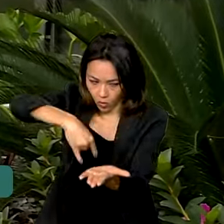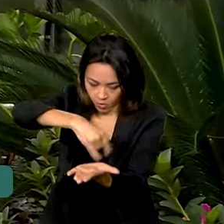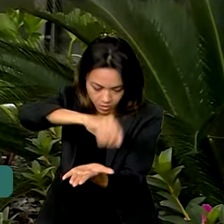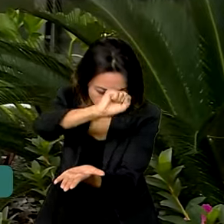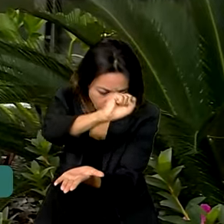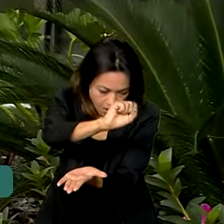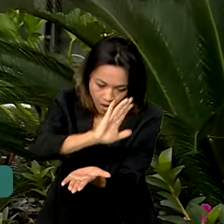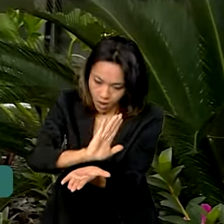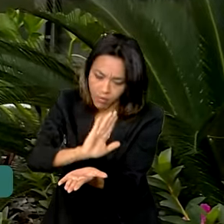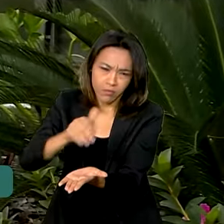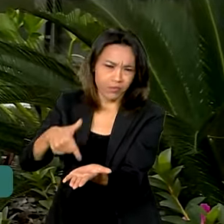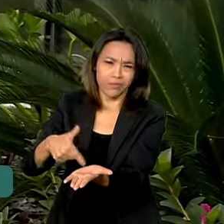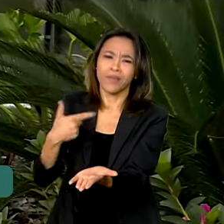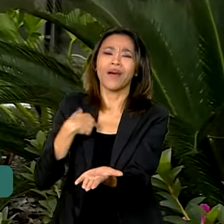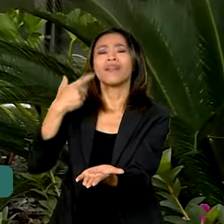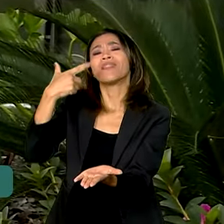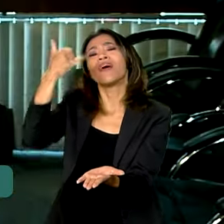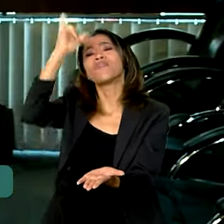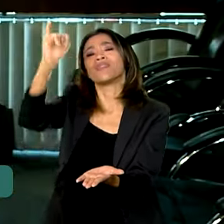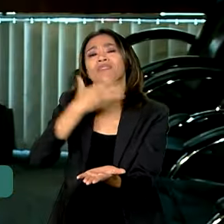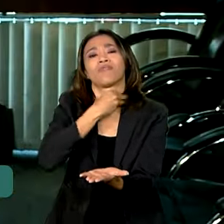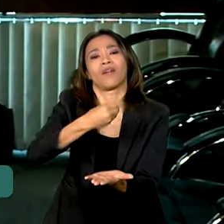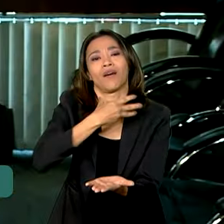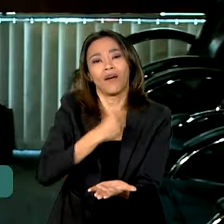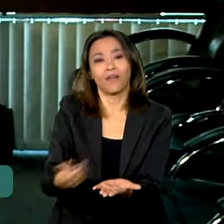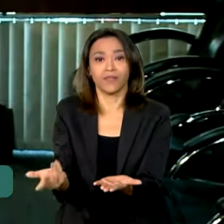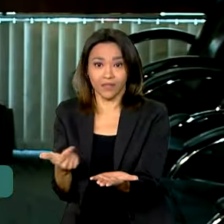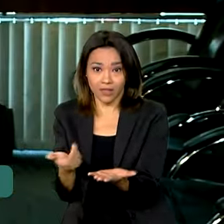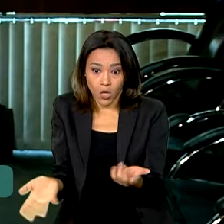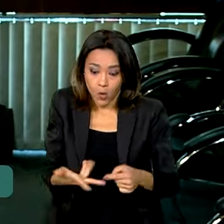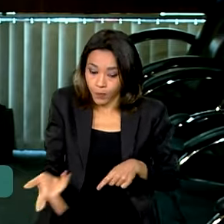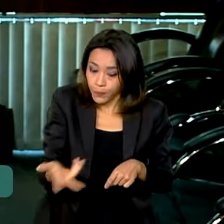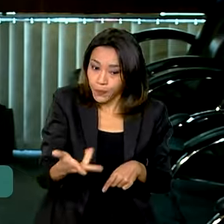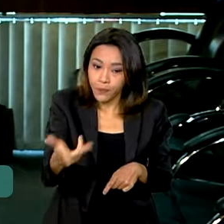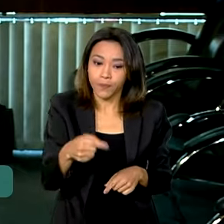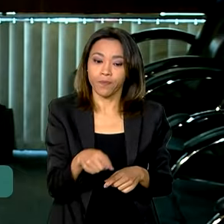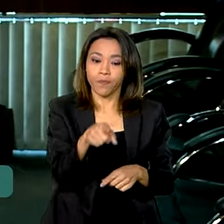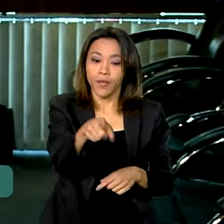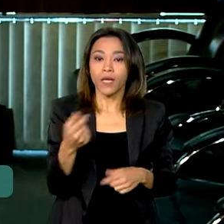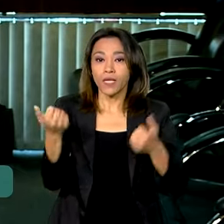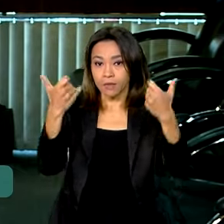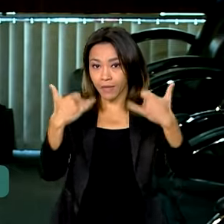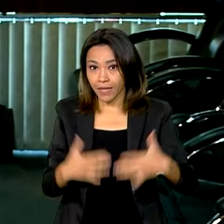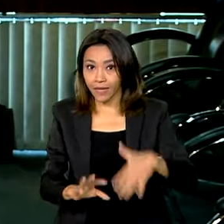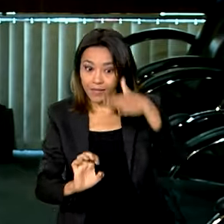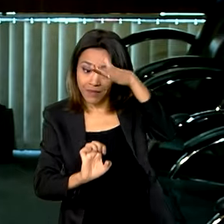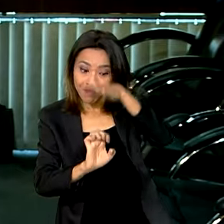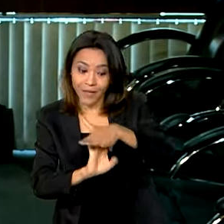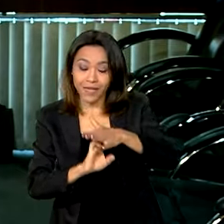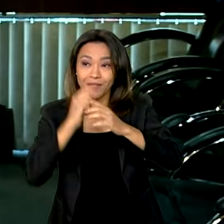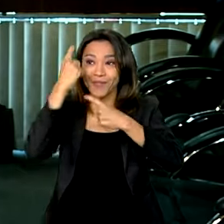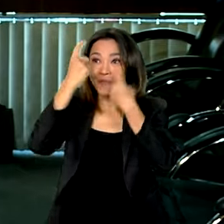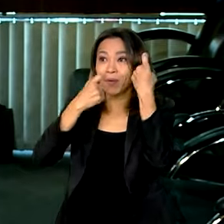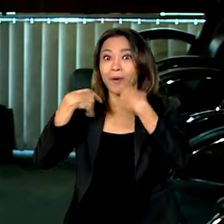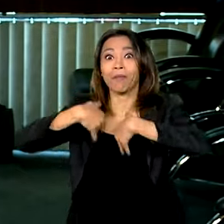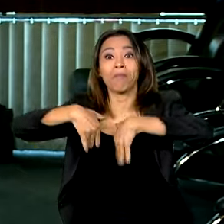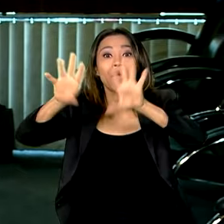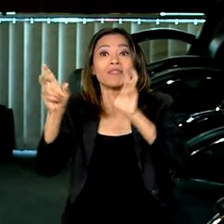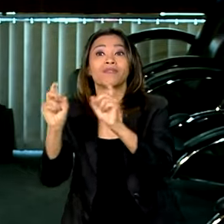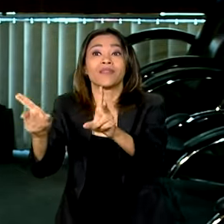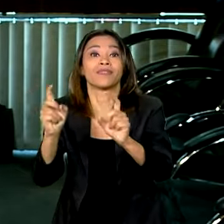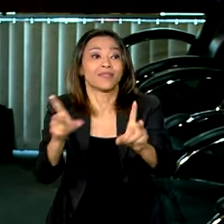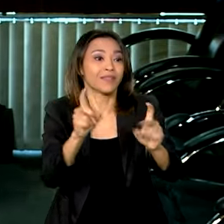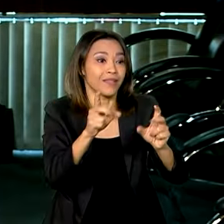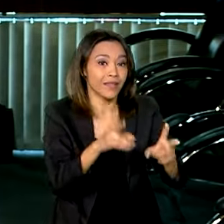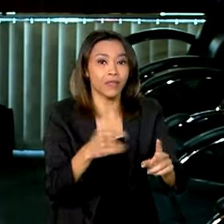segurança contra fraudes. As empresas podem passar a se dedicar mais à venda, à comercialização, à